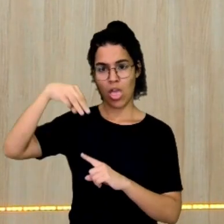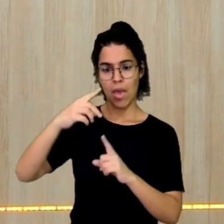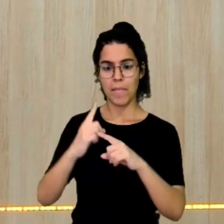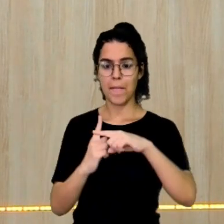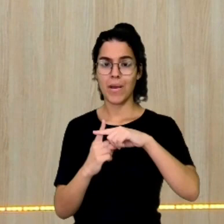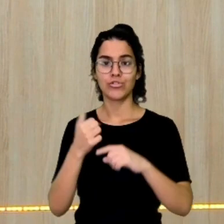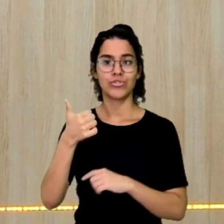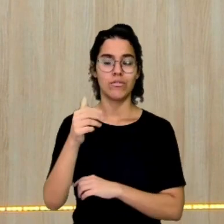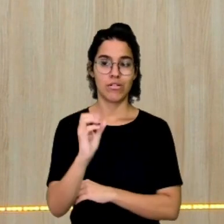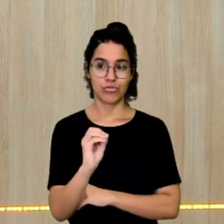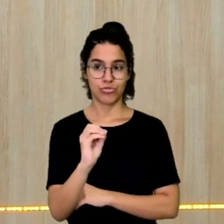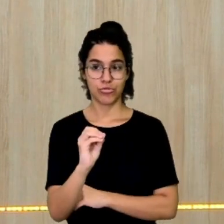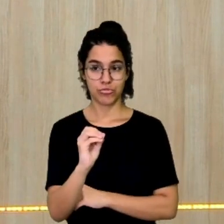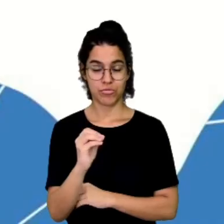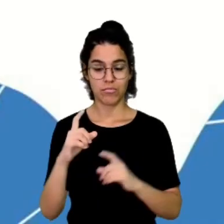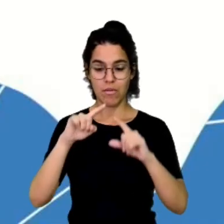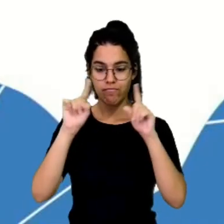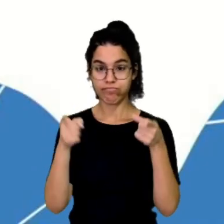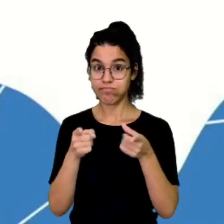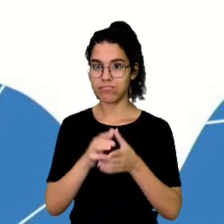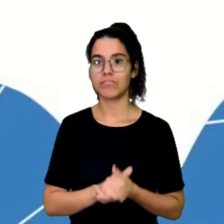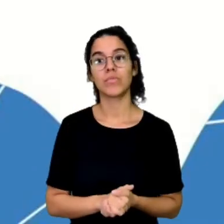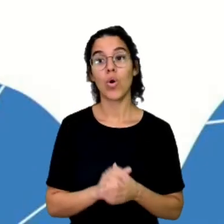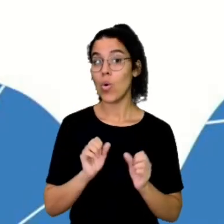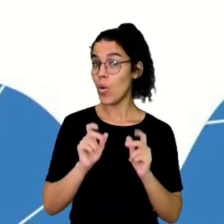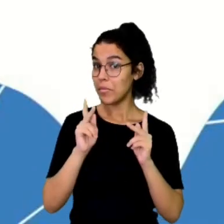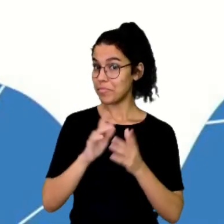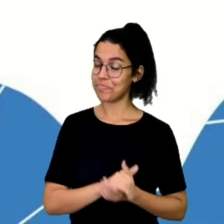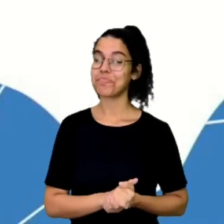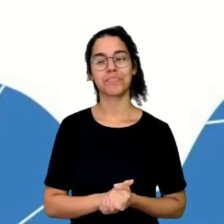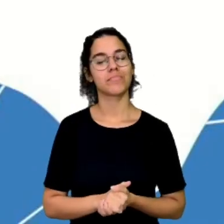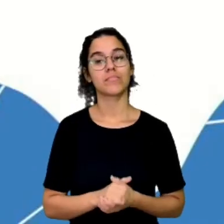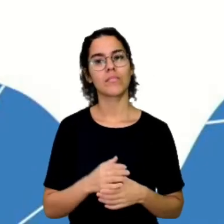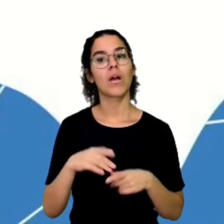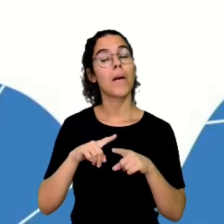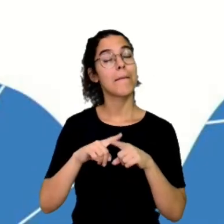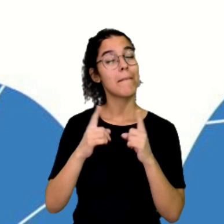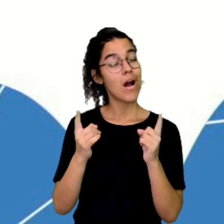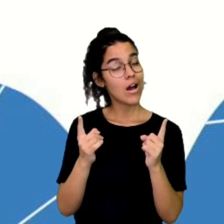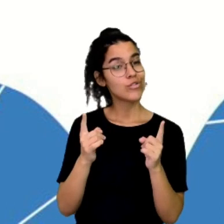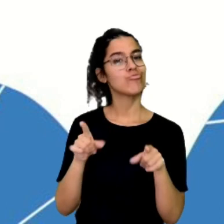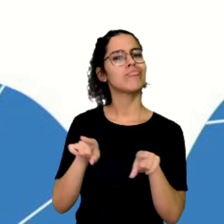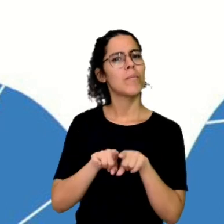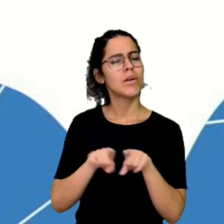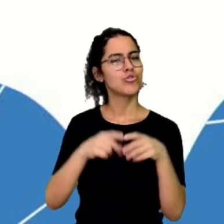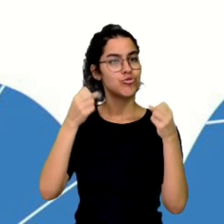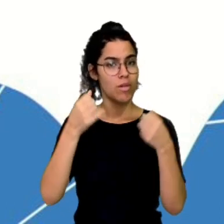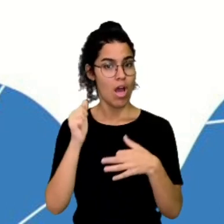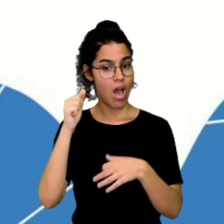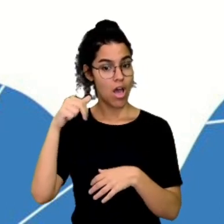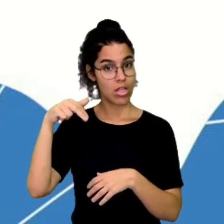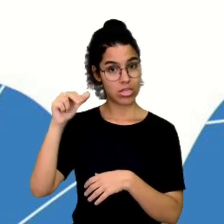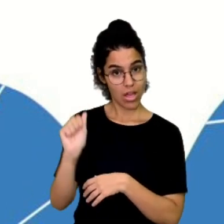mais 10 entre parênteses, ok? E fala também, ó, que entretanto a idade de Ana não